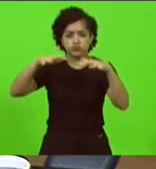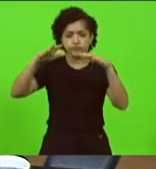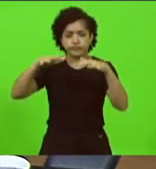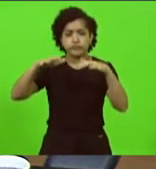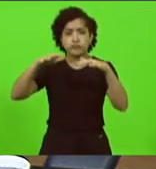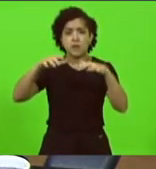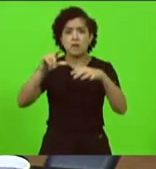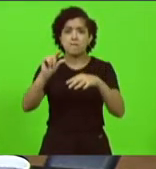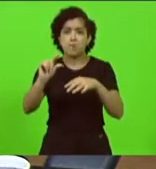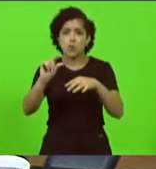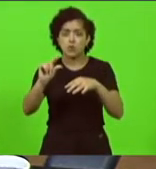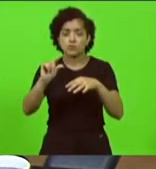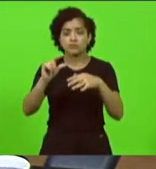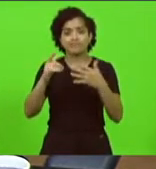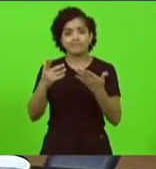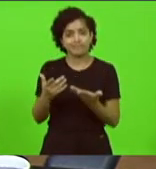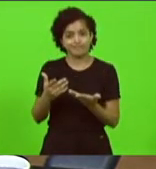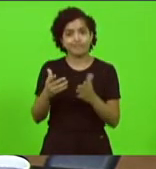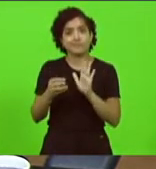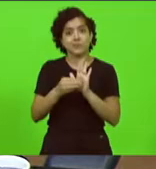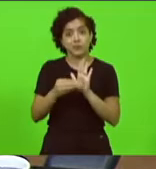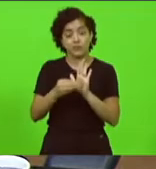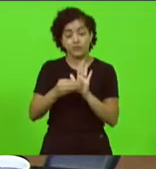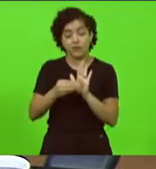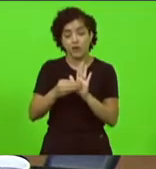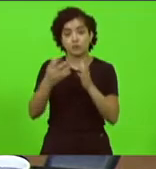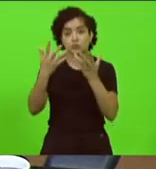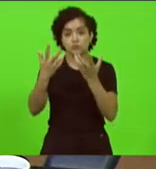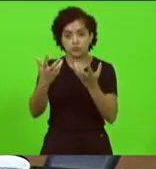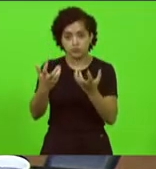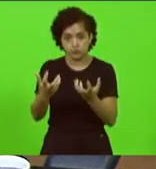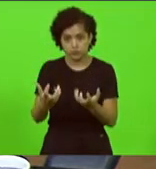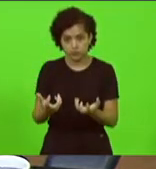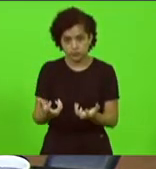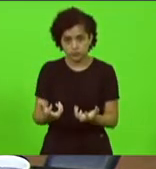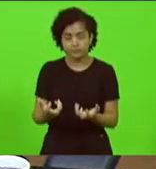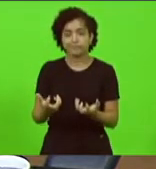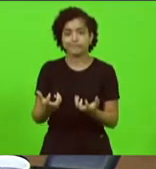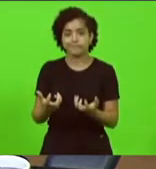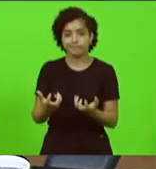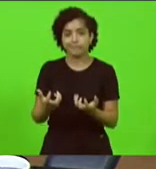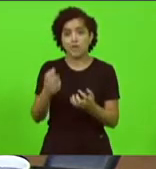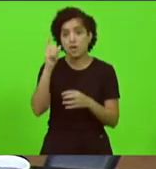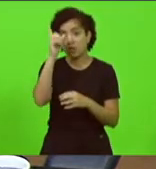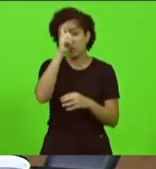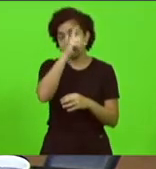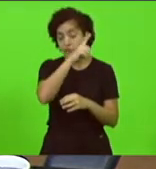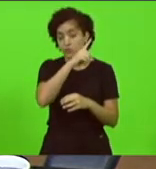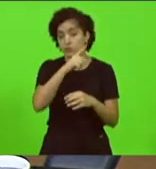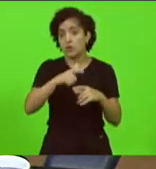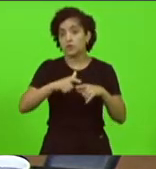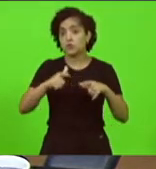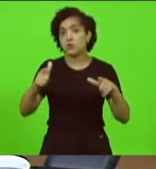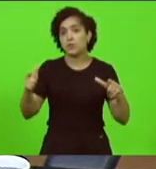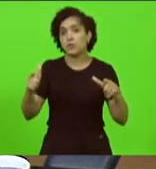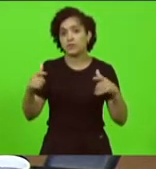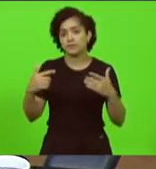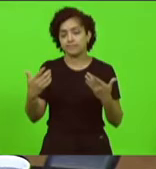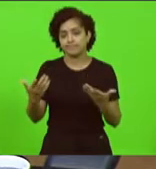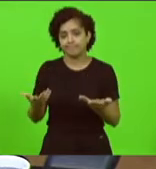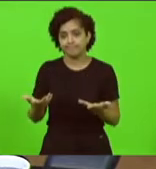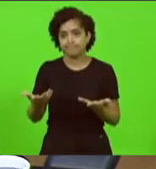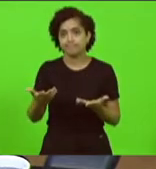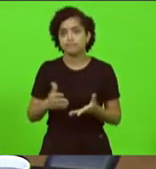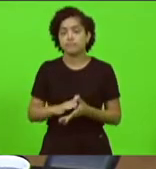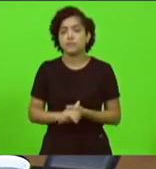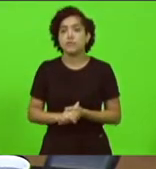as sangas continuem secando as águas baixando e a dificuldade aumentando nós vamos inclusive deputado Maurício reunir a bancada na